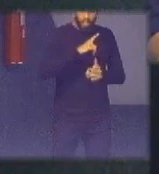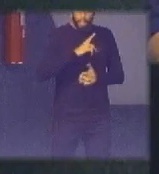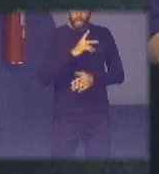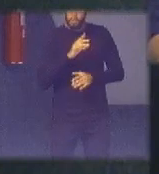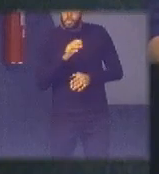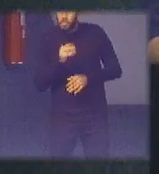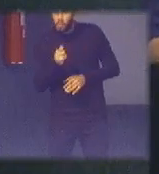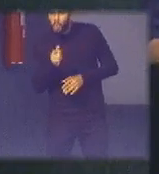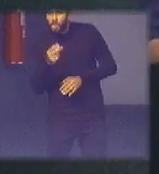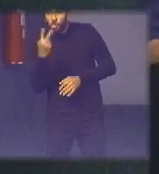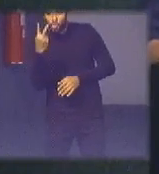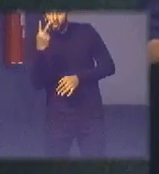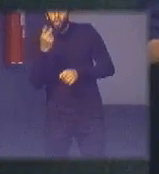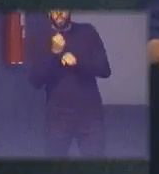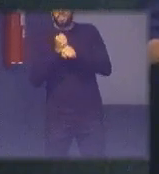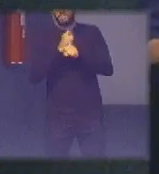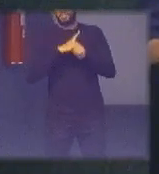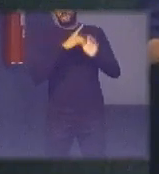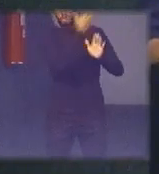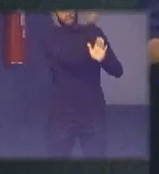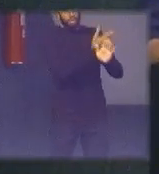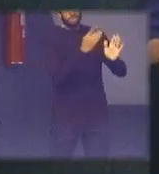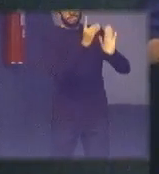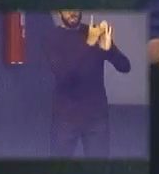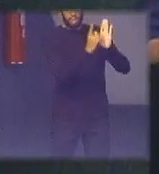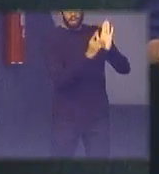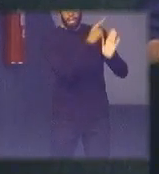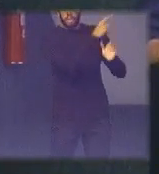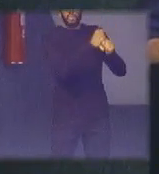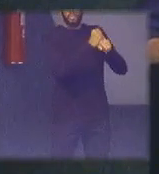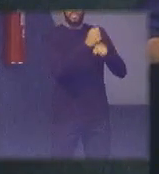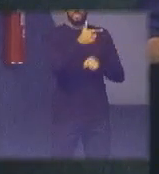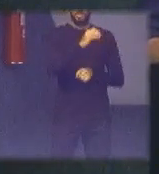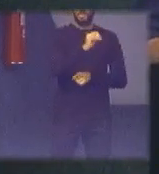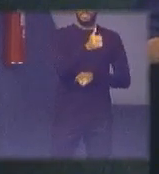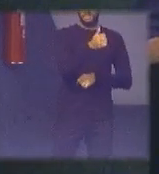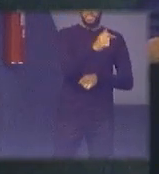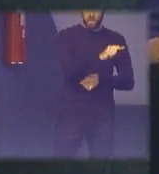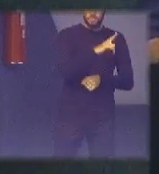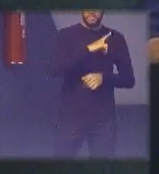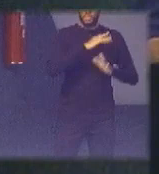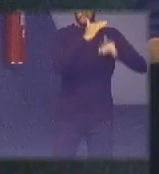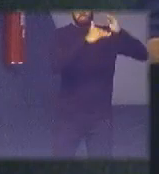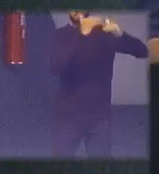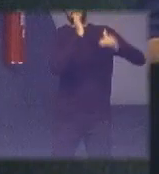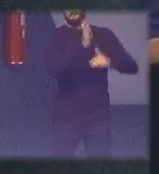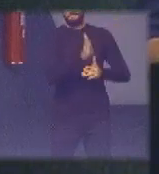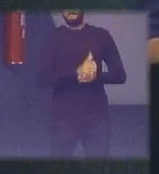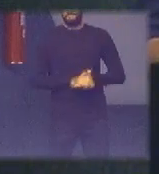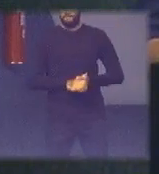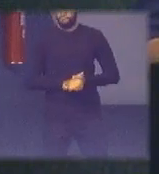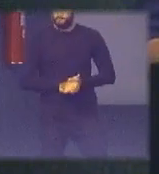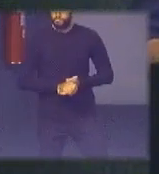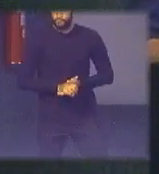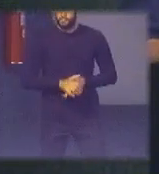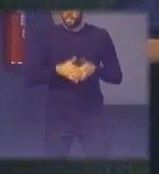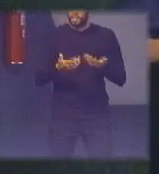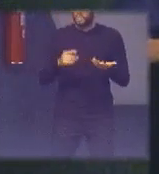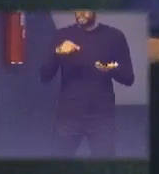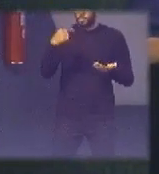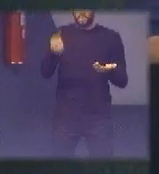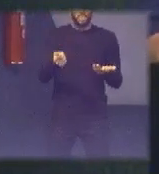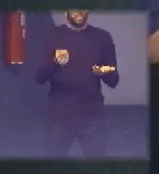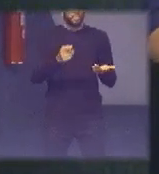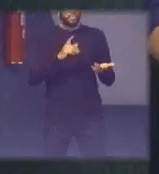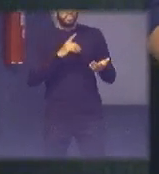quase um ano e meio é 2017 e eles avançaram bastante tá então depois aí no